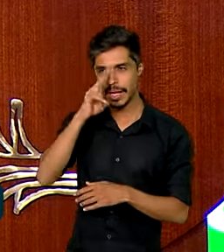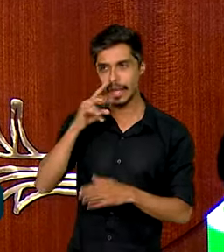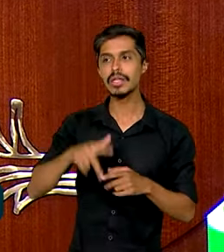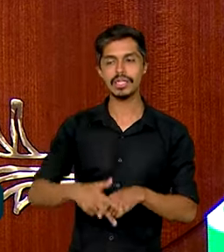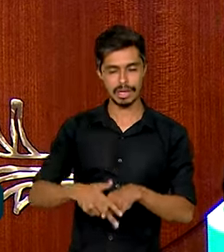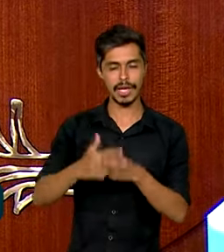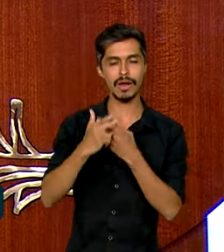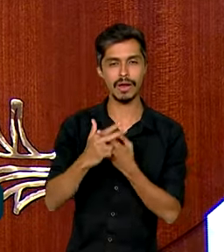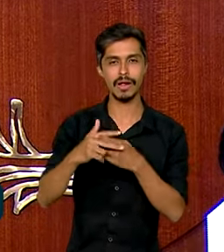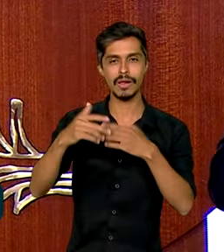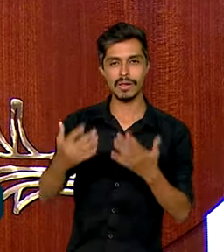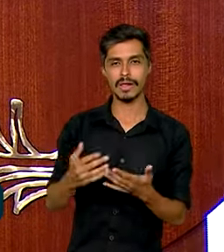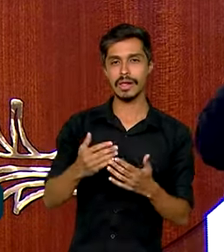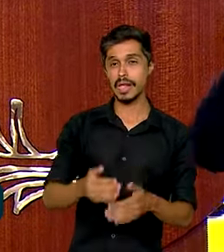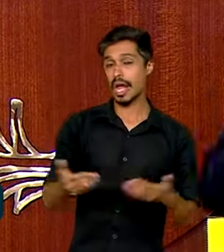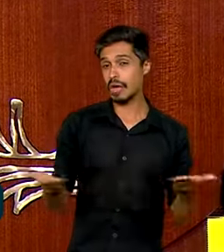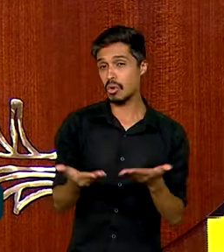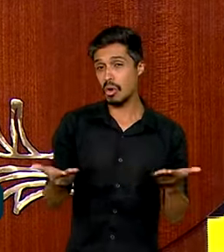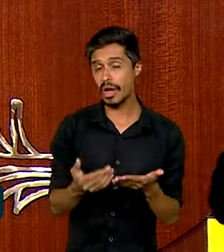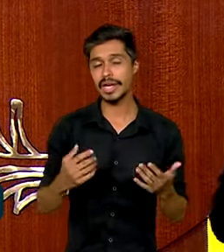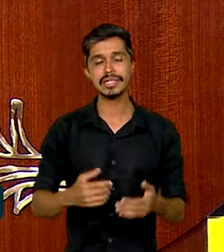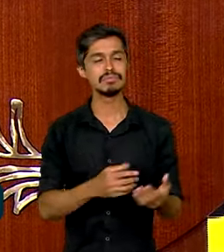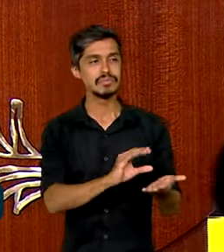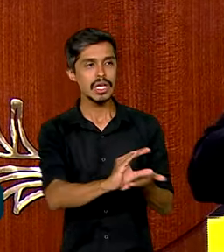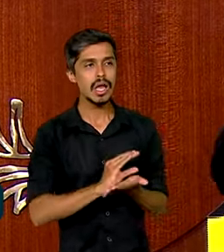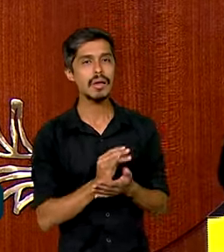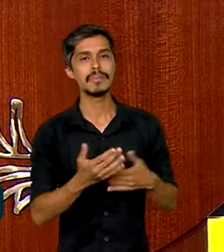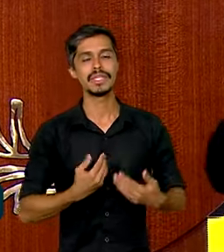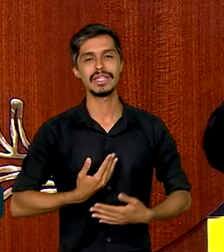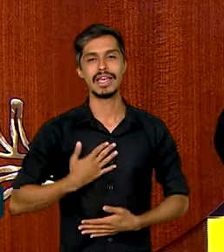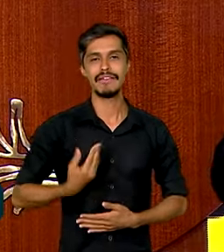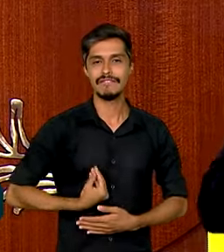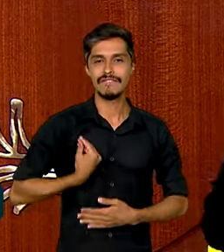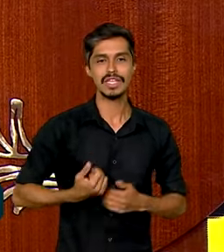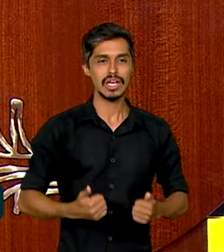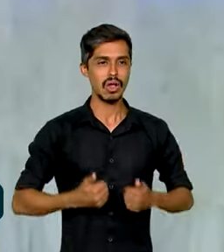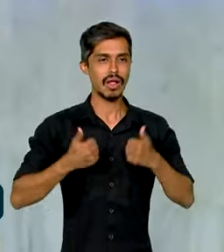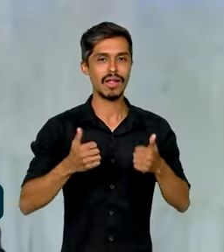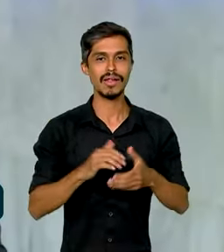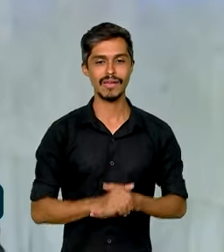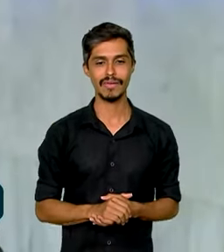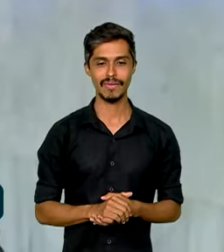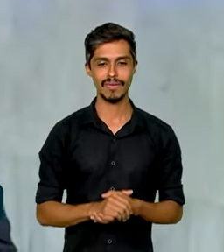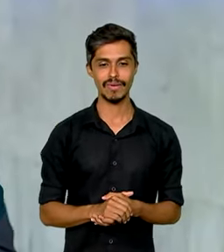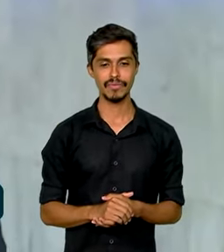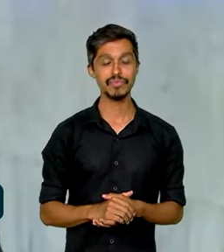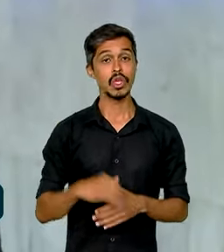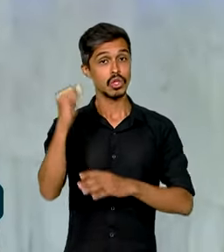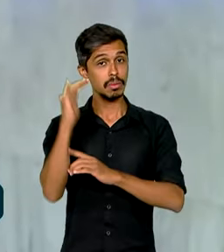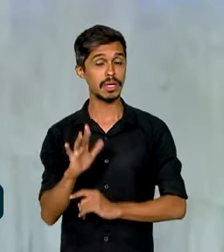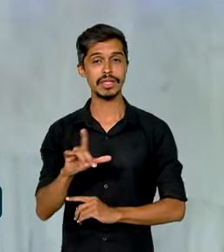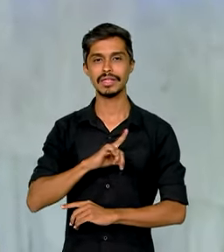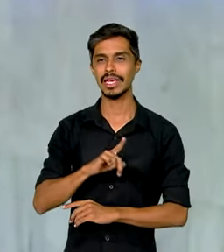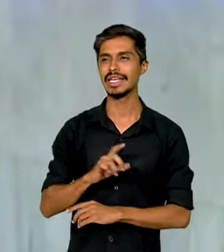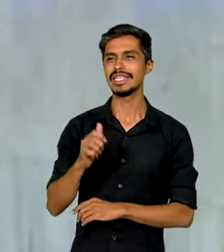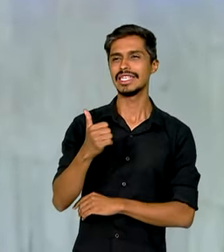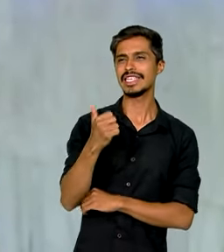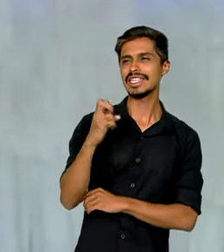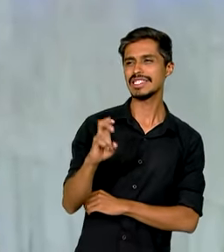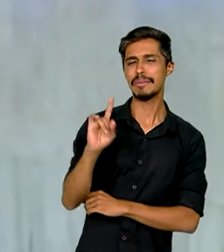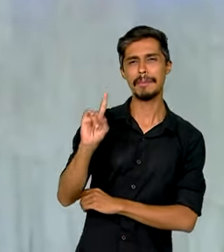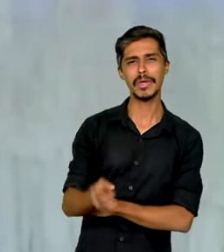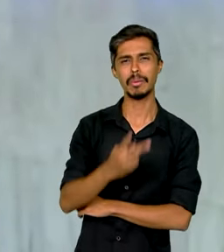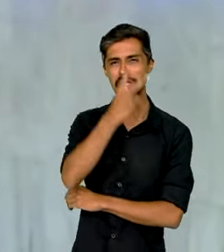vai me dar mais dignidade de vida. E é uma lição para o que não se deve fazer isso. No Brasil, cerca de 15 mil pessoas